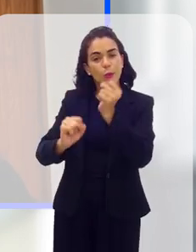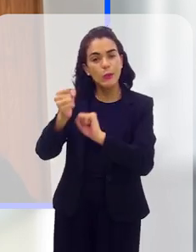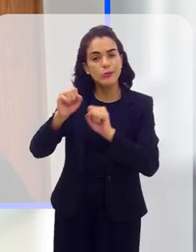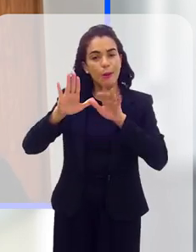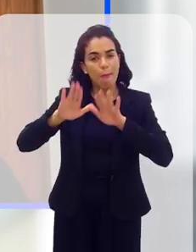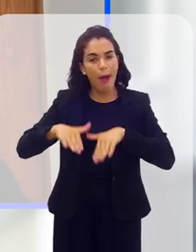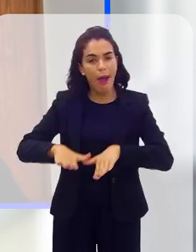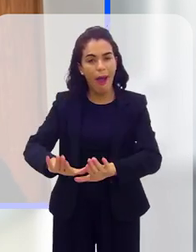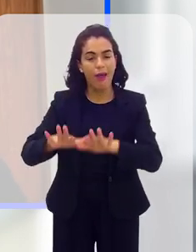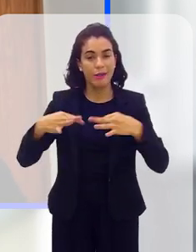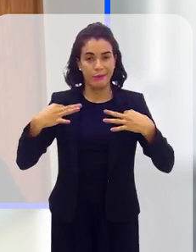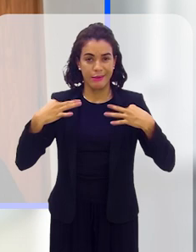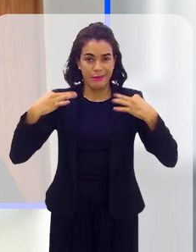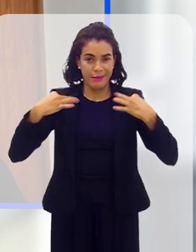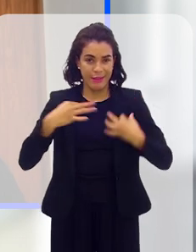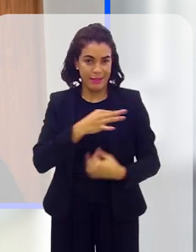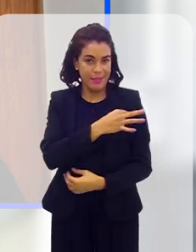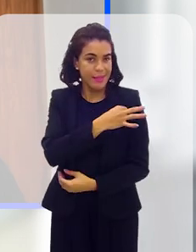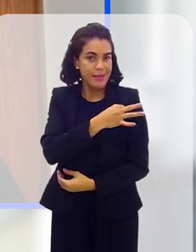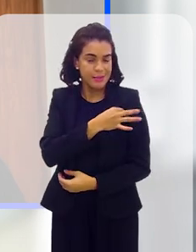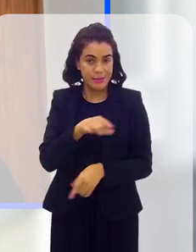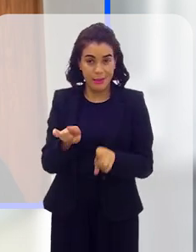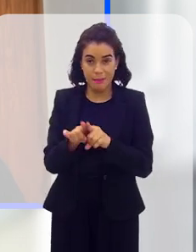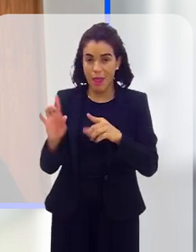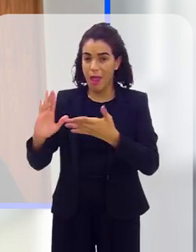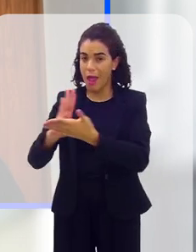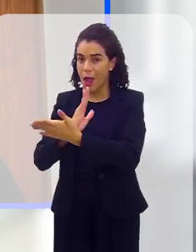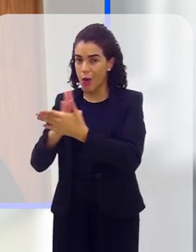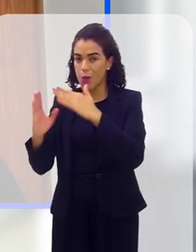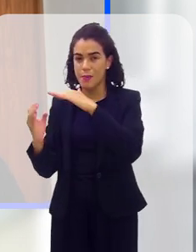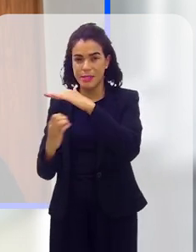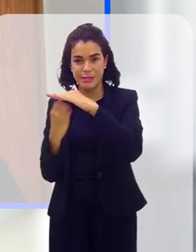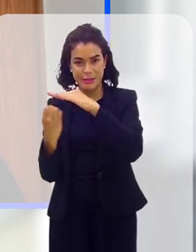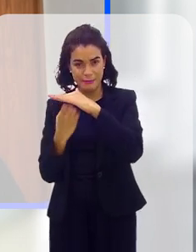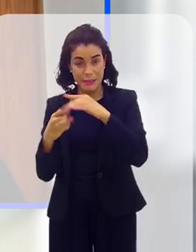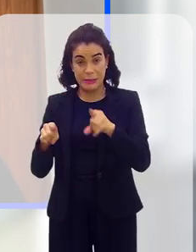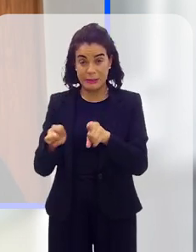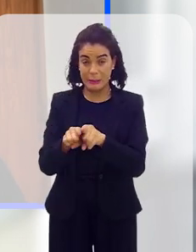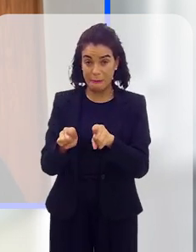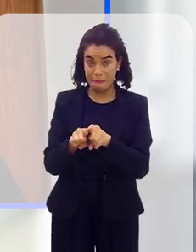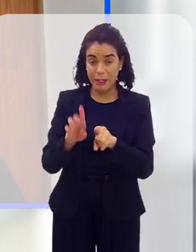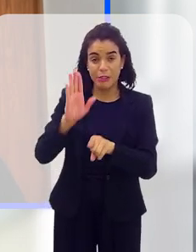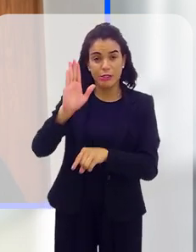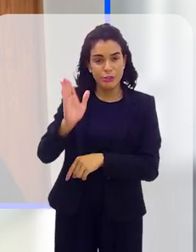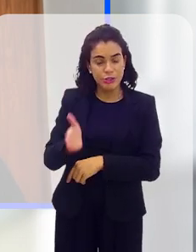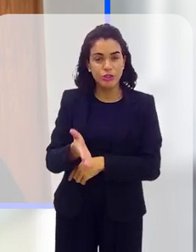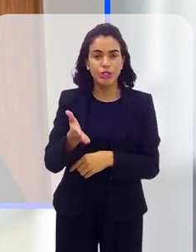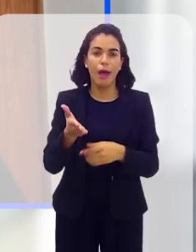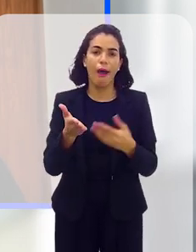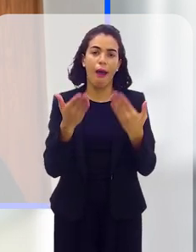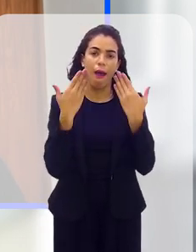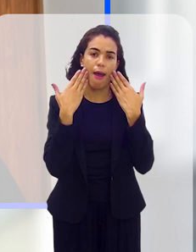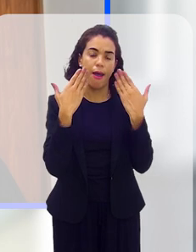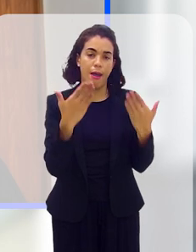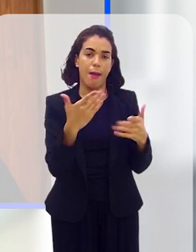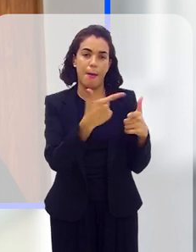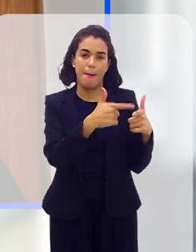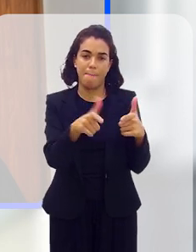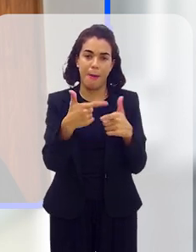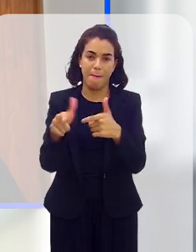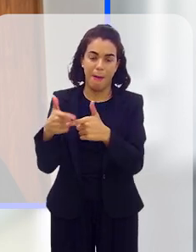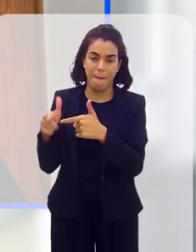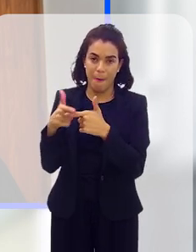Indústria Teixe, a doutora Márcia chegou a comentar algumas empresas que chegaram a apresentar também